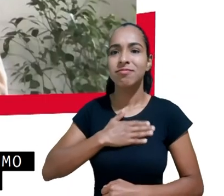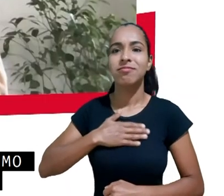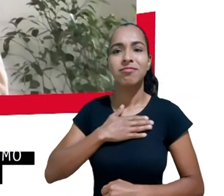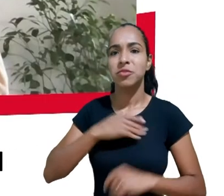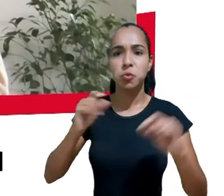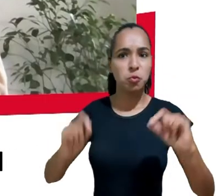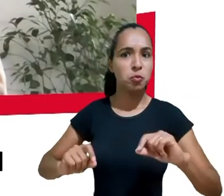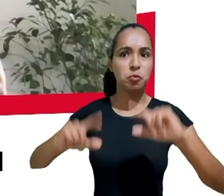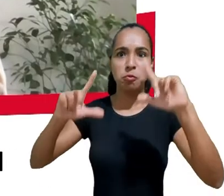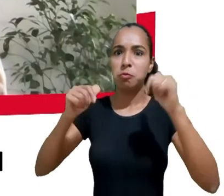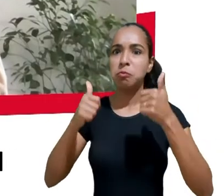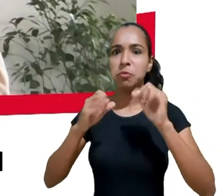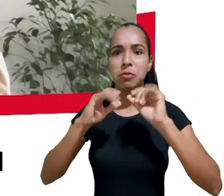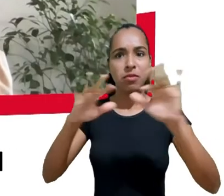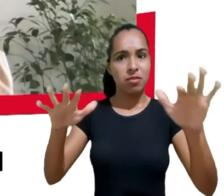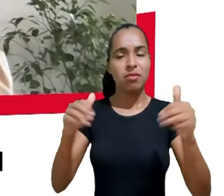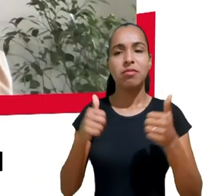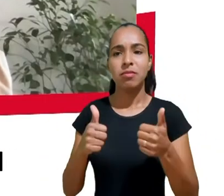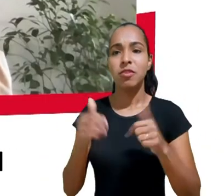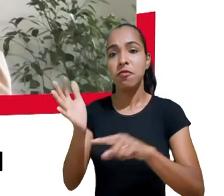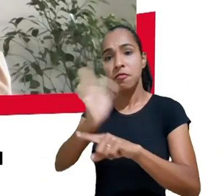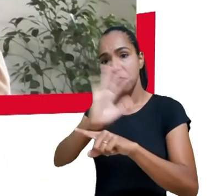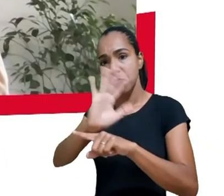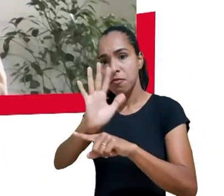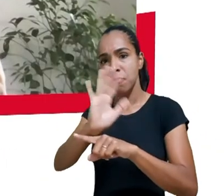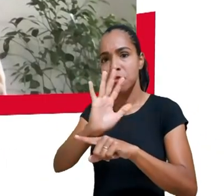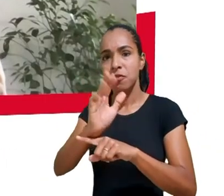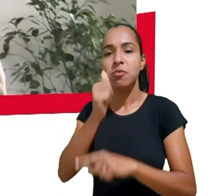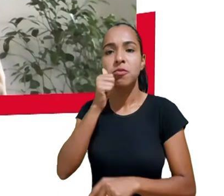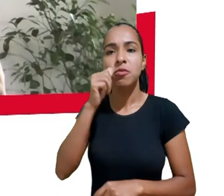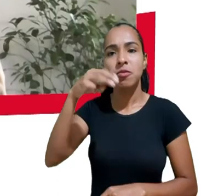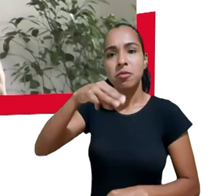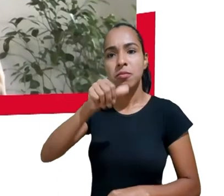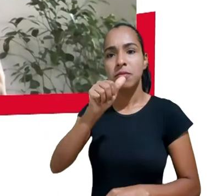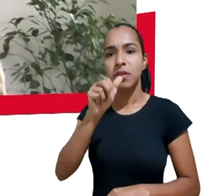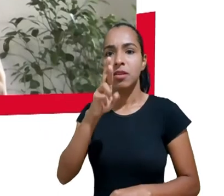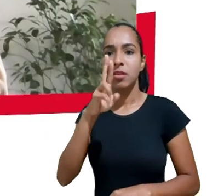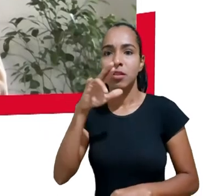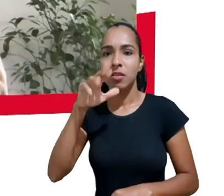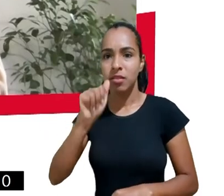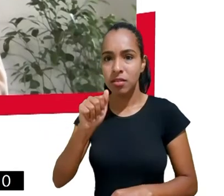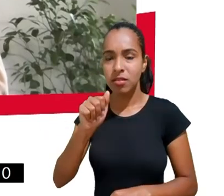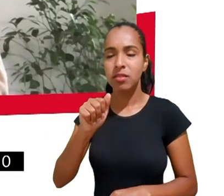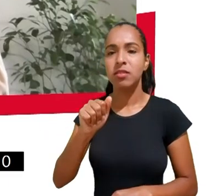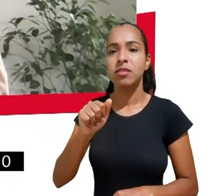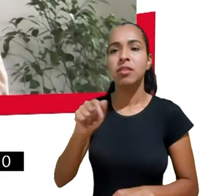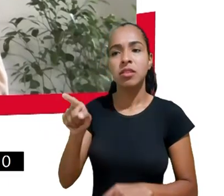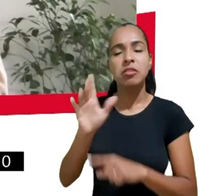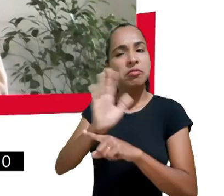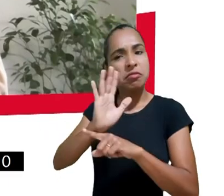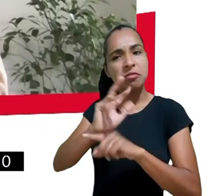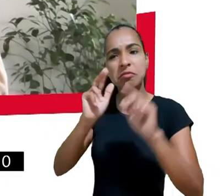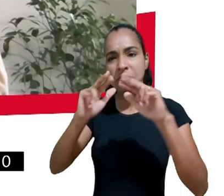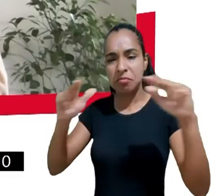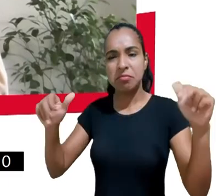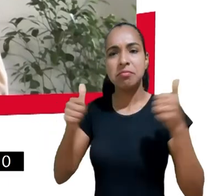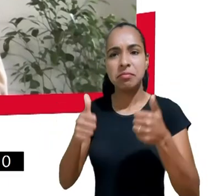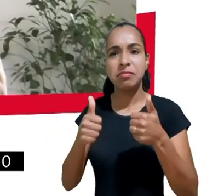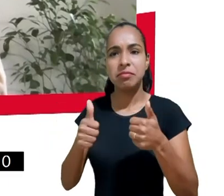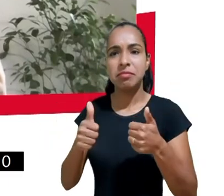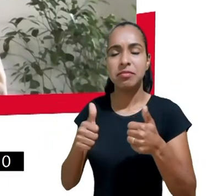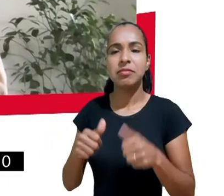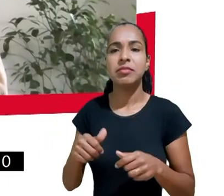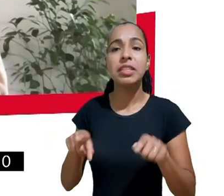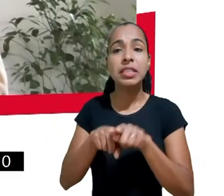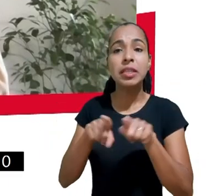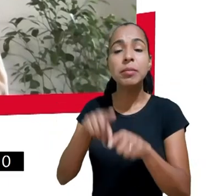por meio dos filmes da produtora Maria Farinha Filmes também quero celebrar a chegada da Maria Mello na coordenação do programa nesse